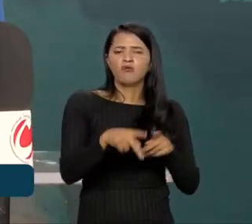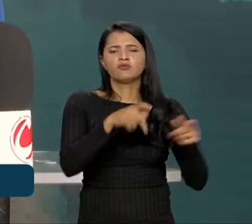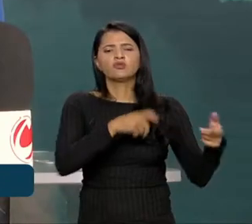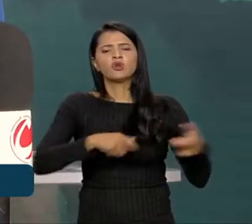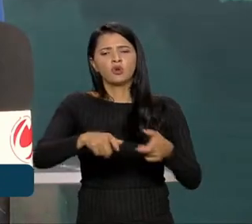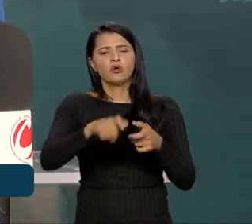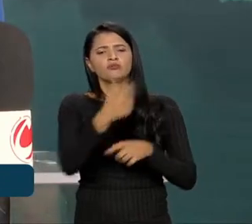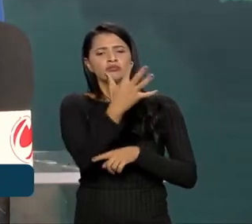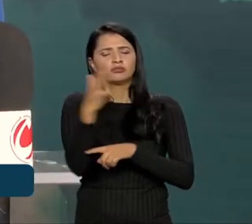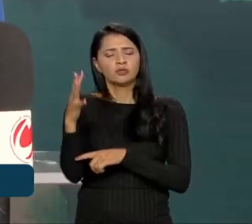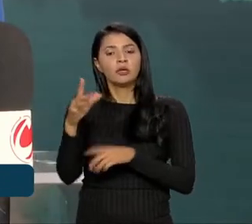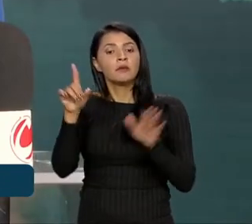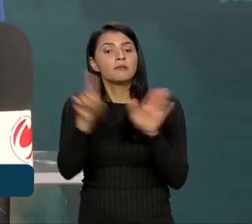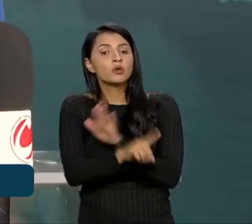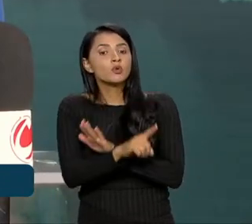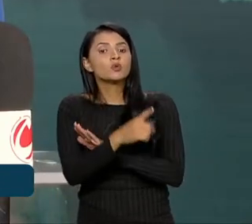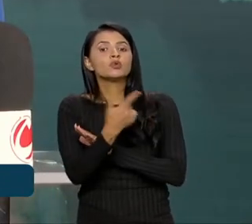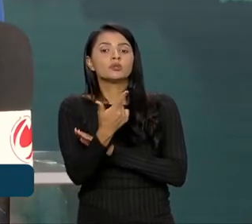Ministra,